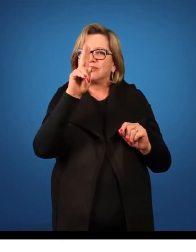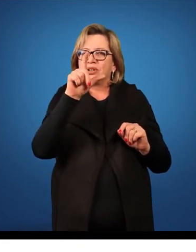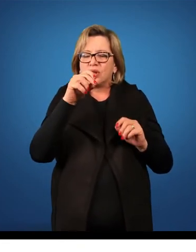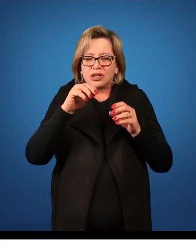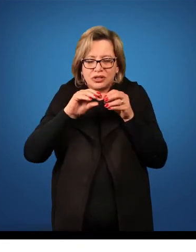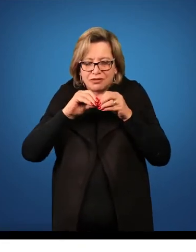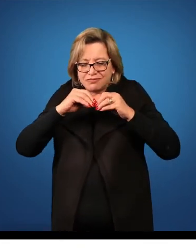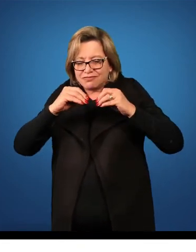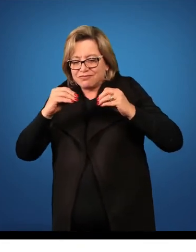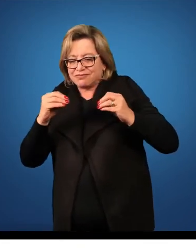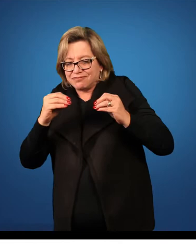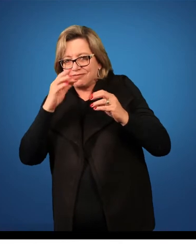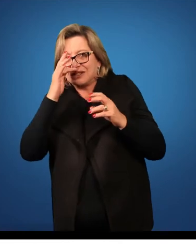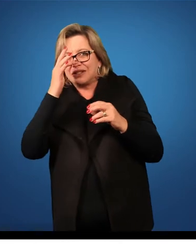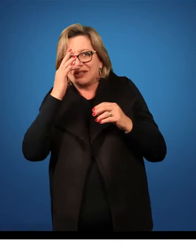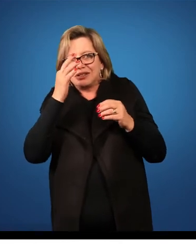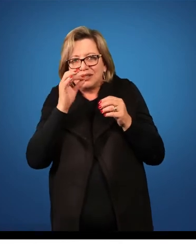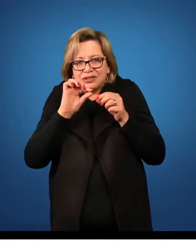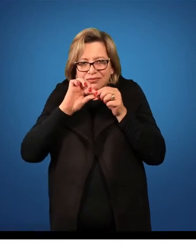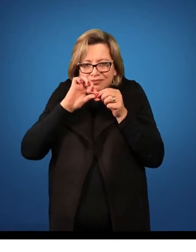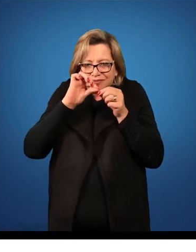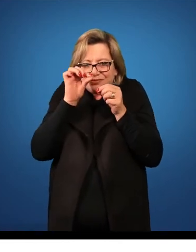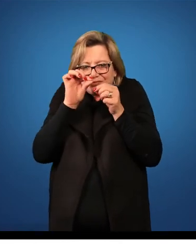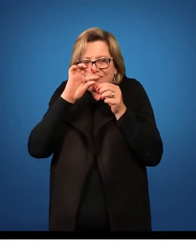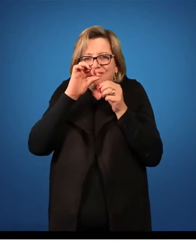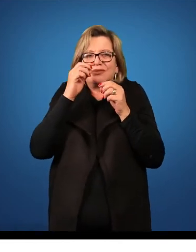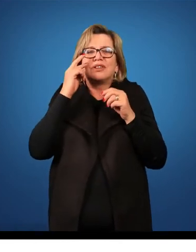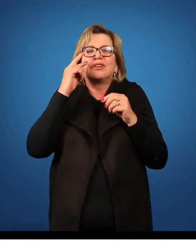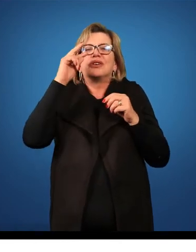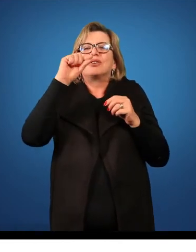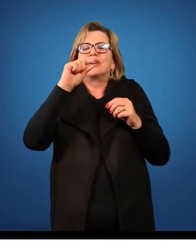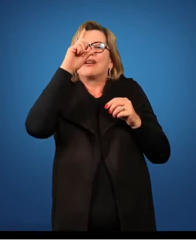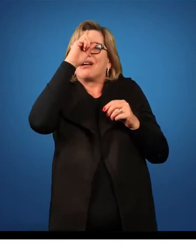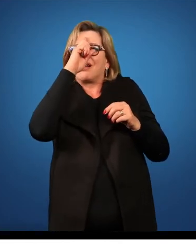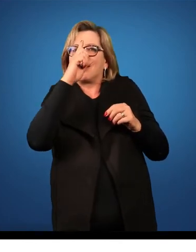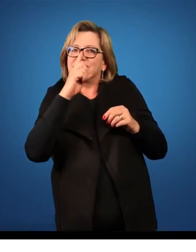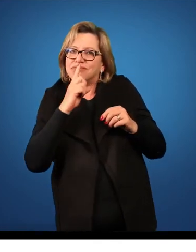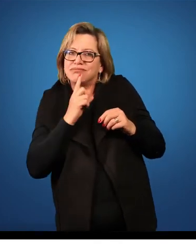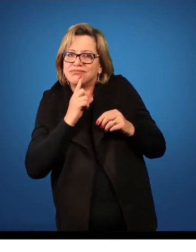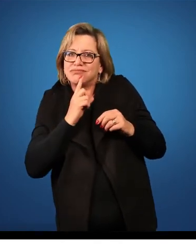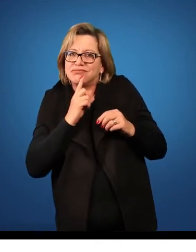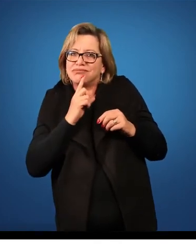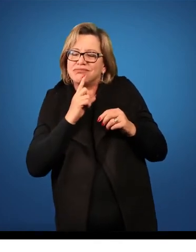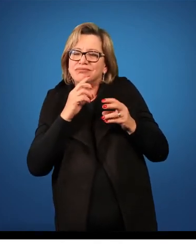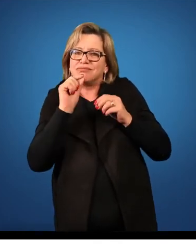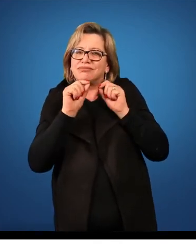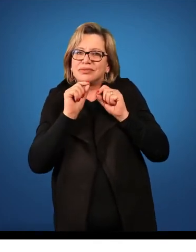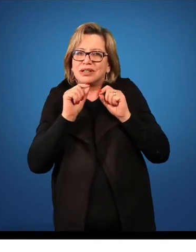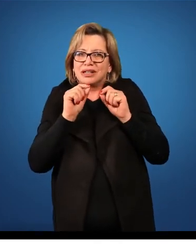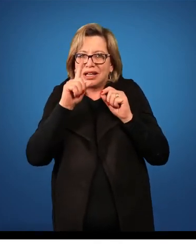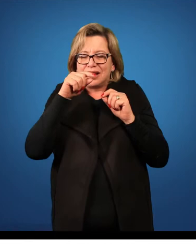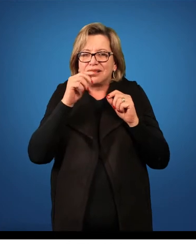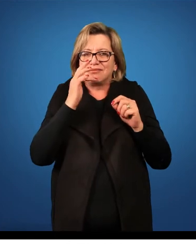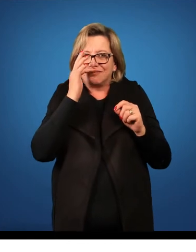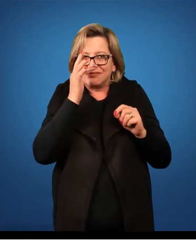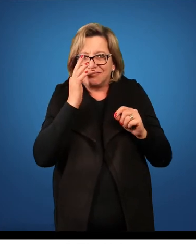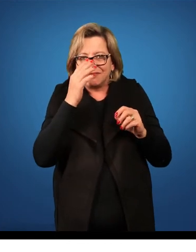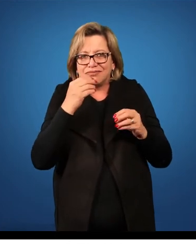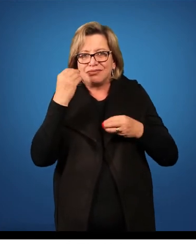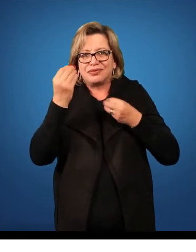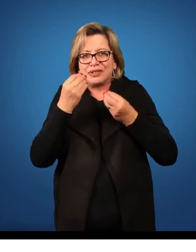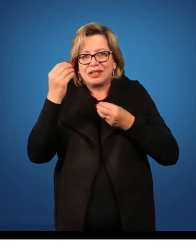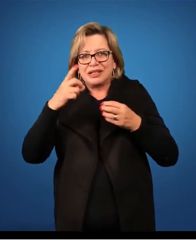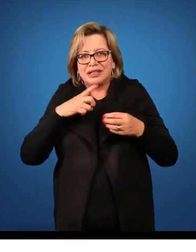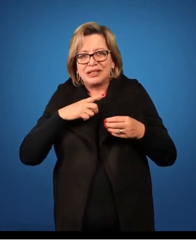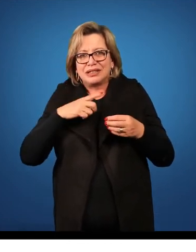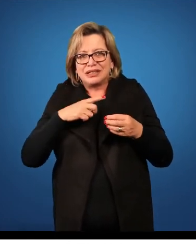abrindo essa flor, a gente vai perceber que cada pontinho amarelo desse é uma flor. Então, a